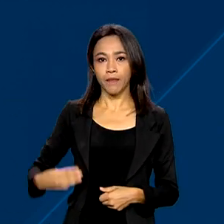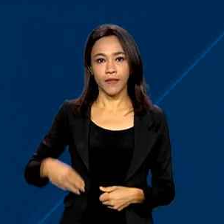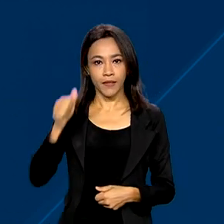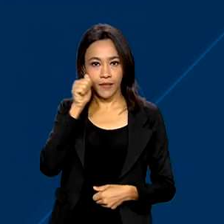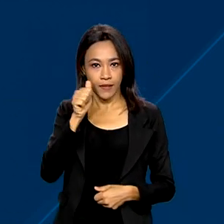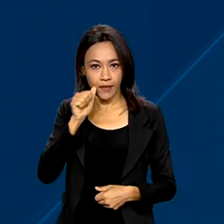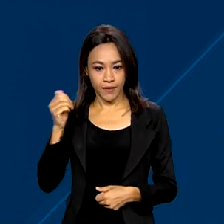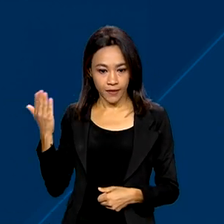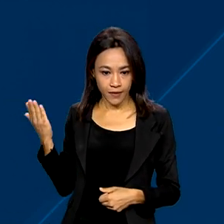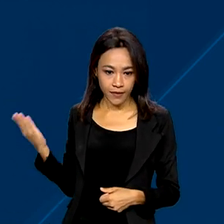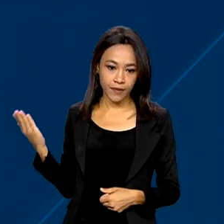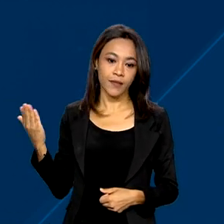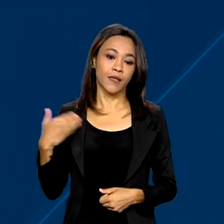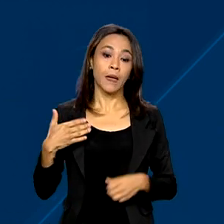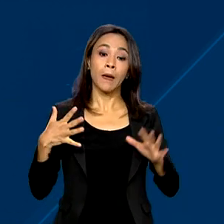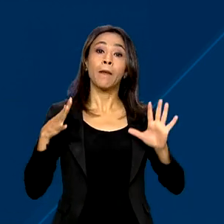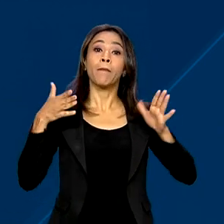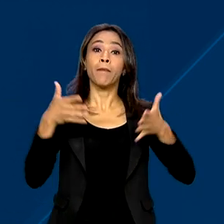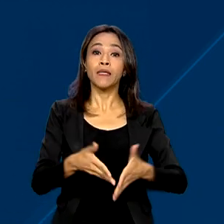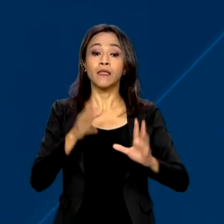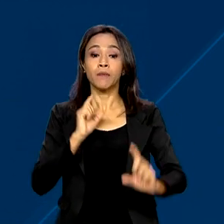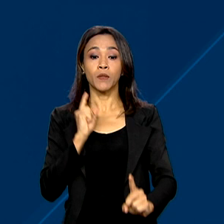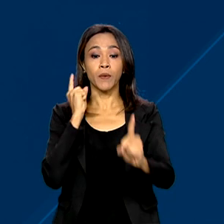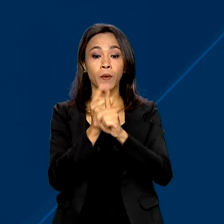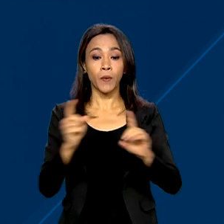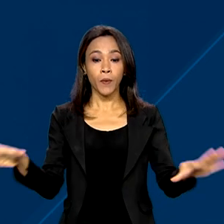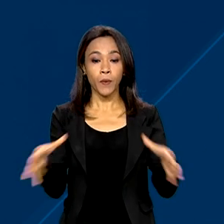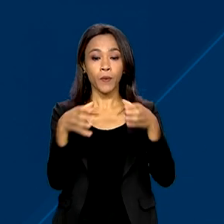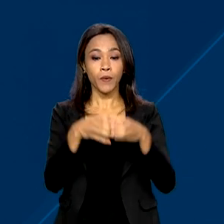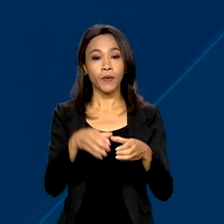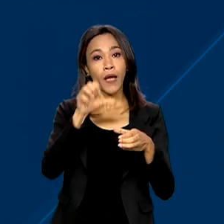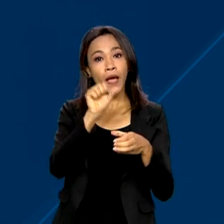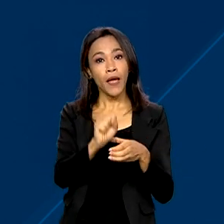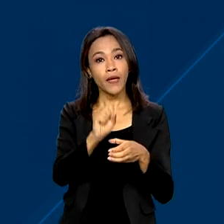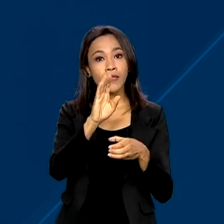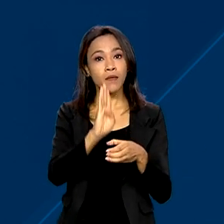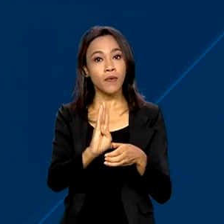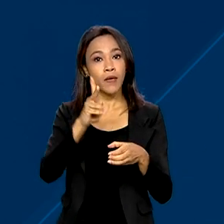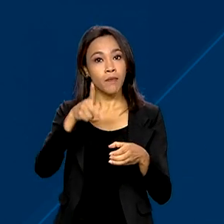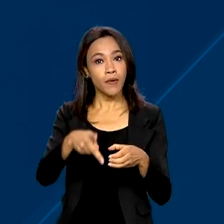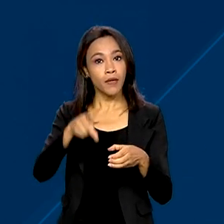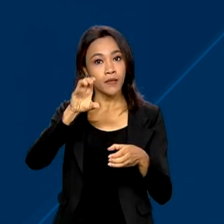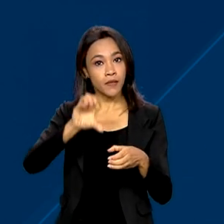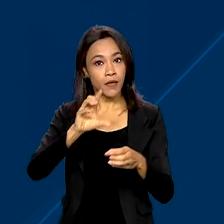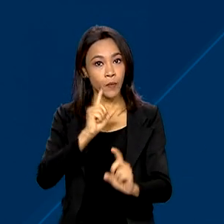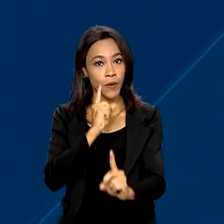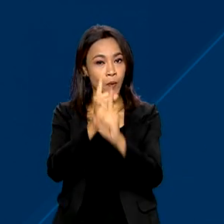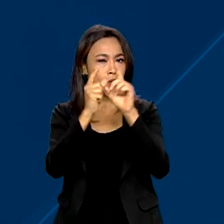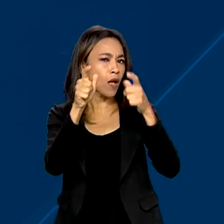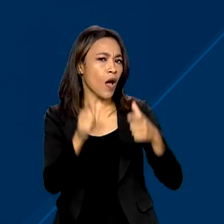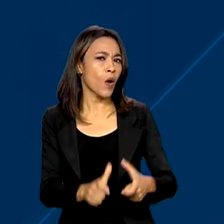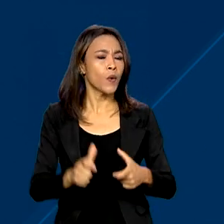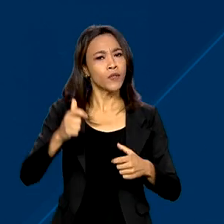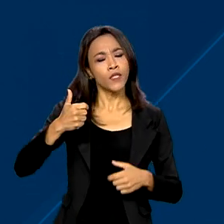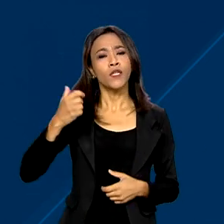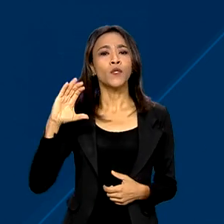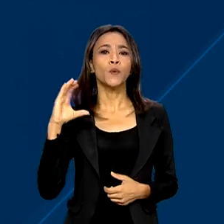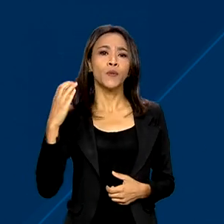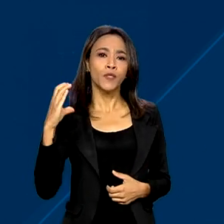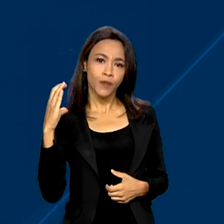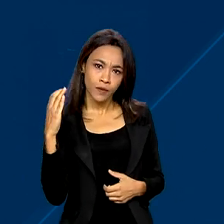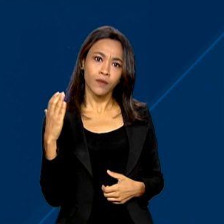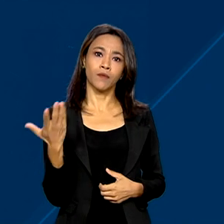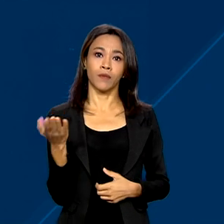anual da SBPC, a Sociedade Brasileira para o Progresso da Ciência, em Curitiba. Ela deve